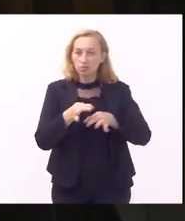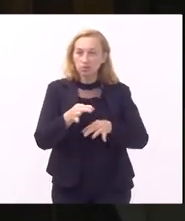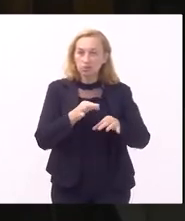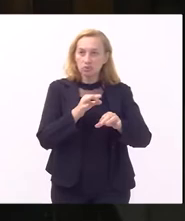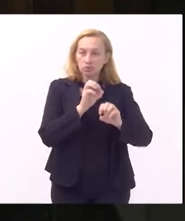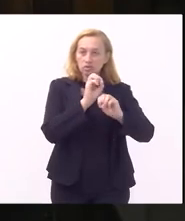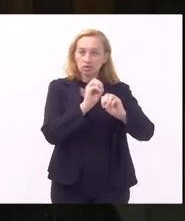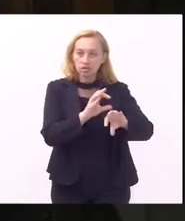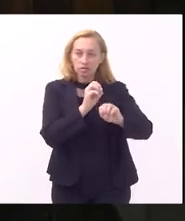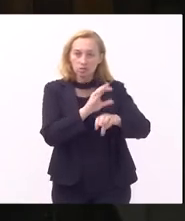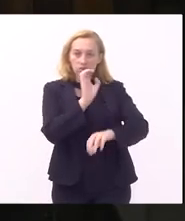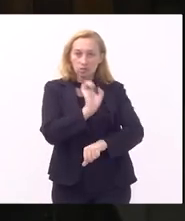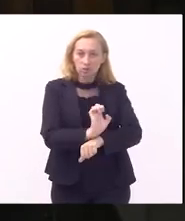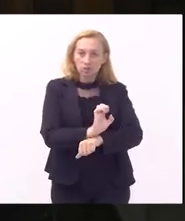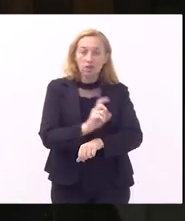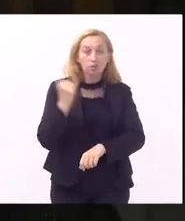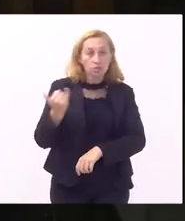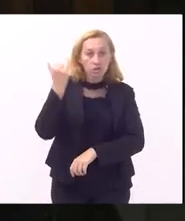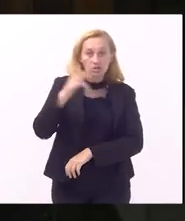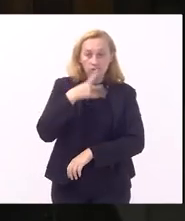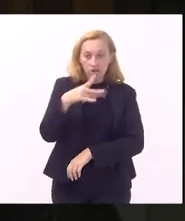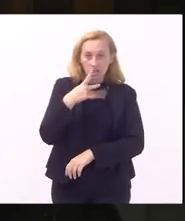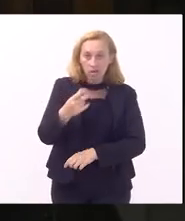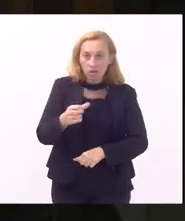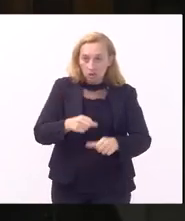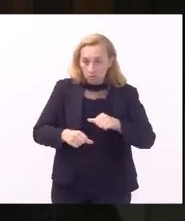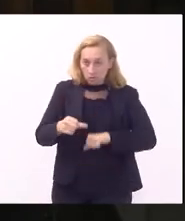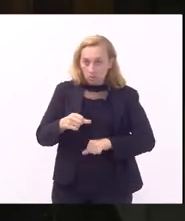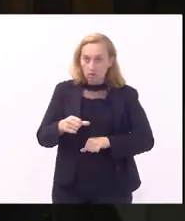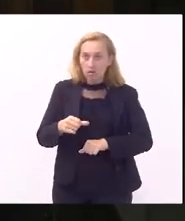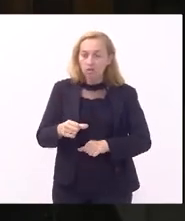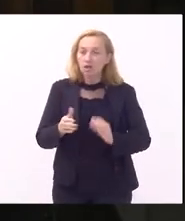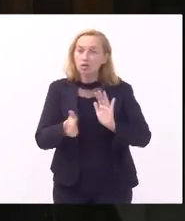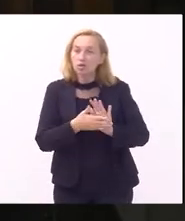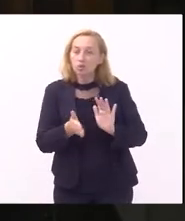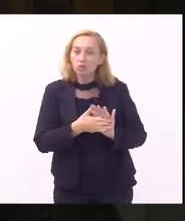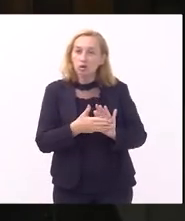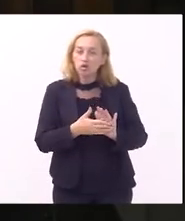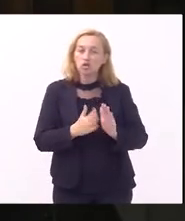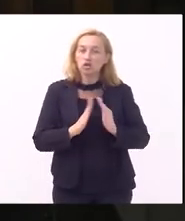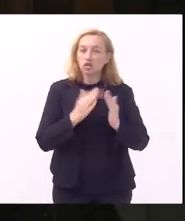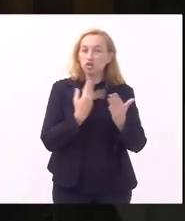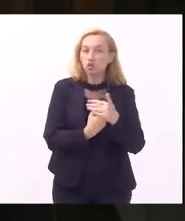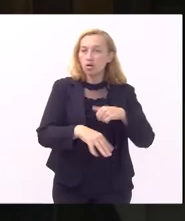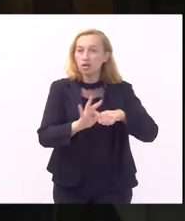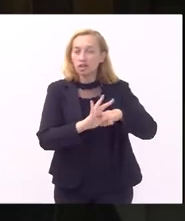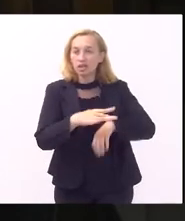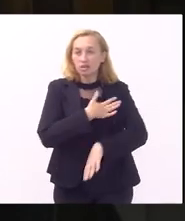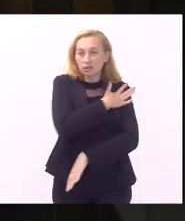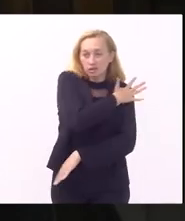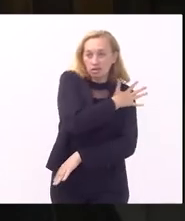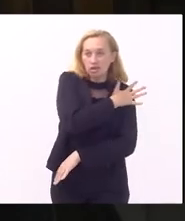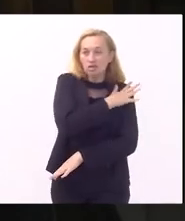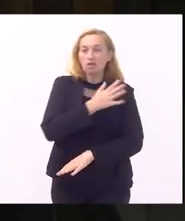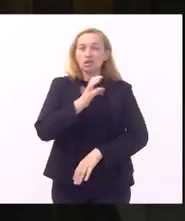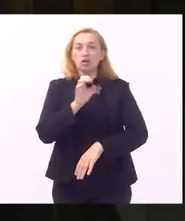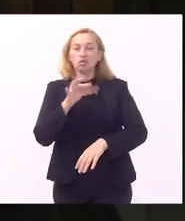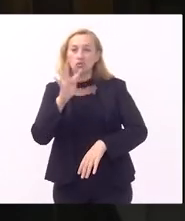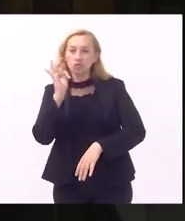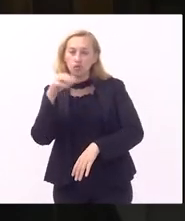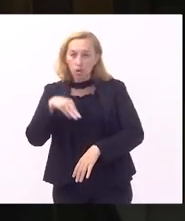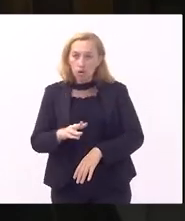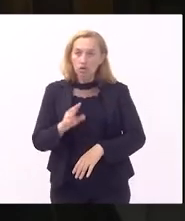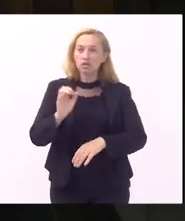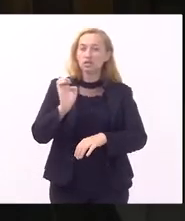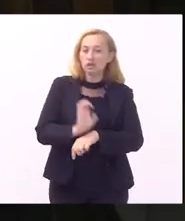importante ressaltar que em contraposição à proposta educacional das escolas cívico-militares o Fórum Estadual do Estado do Rio de Janeiro defende